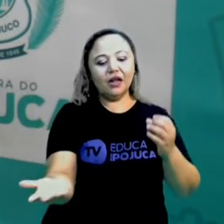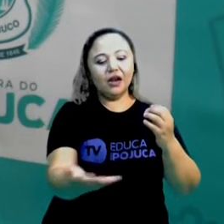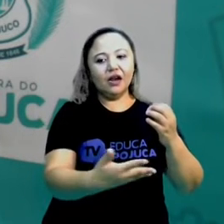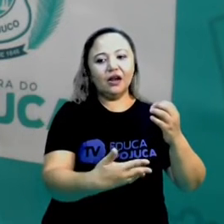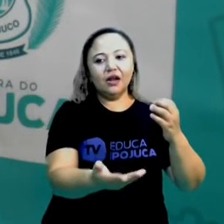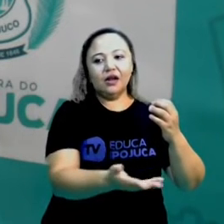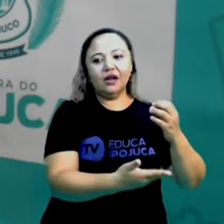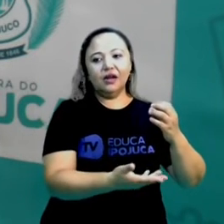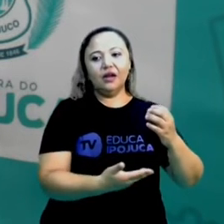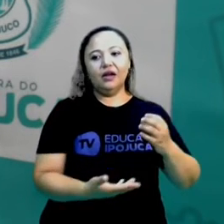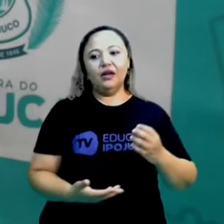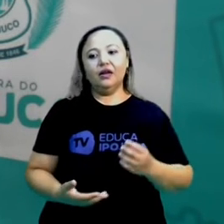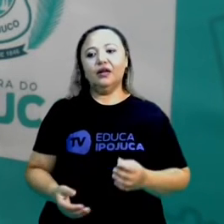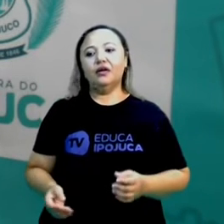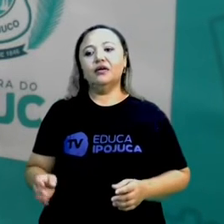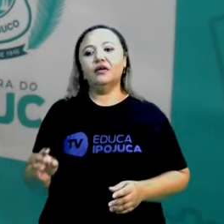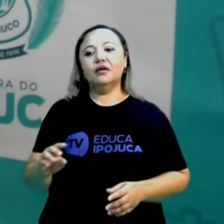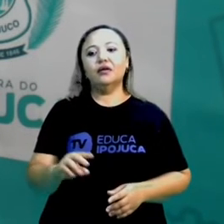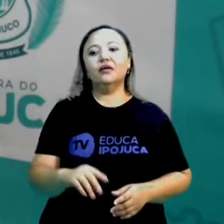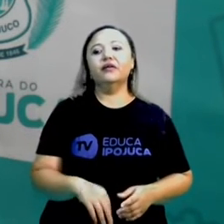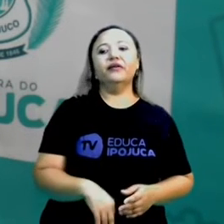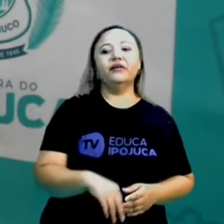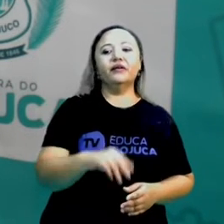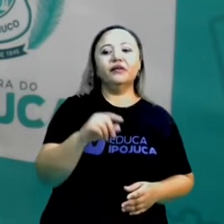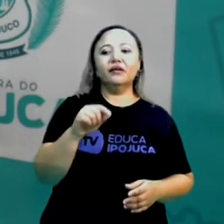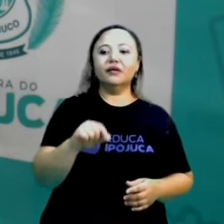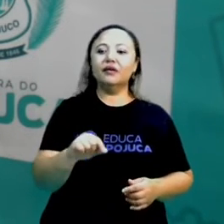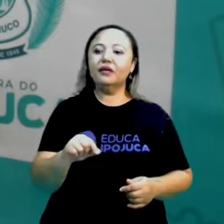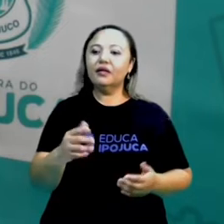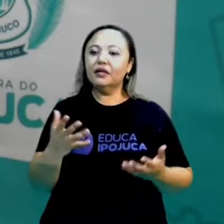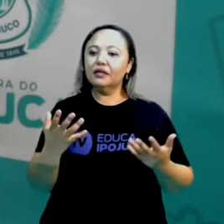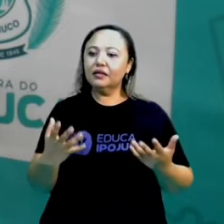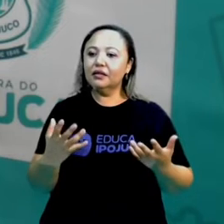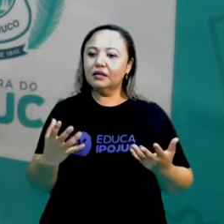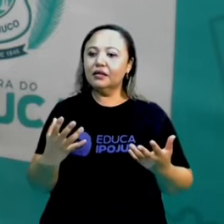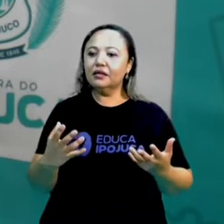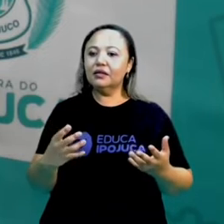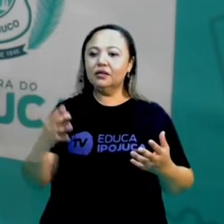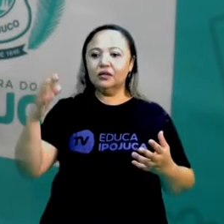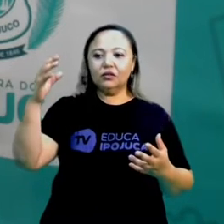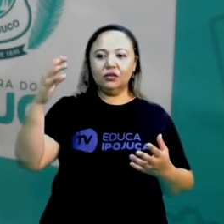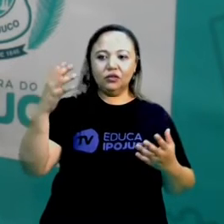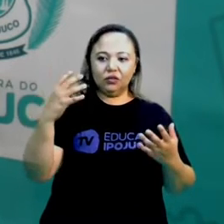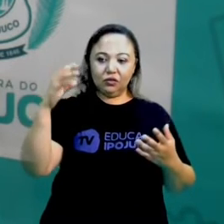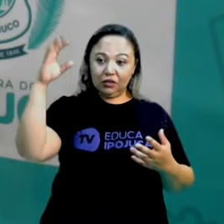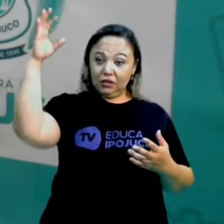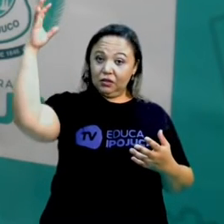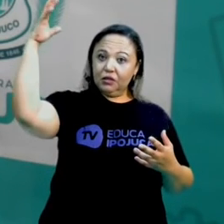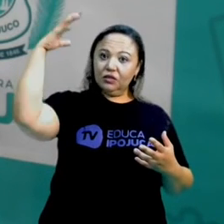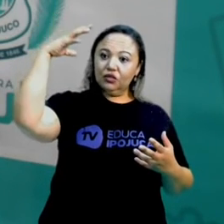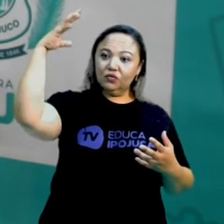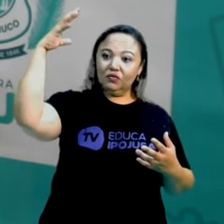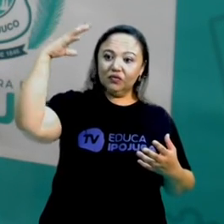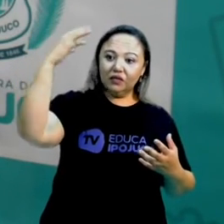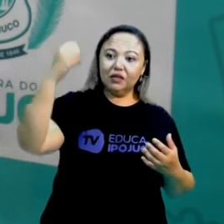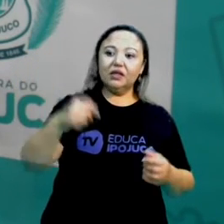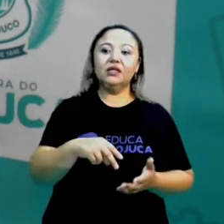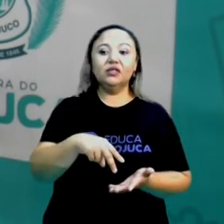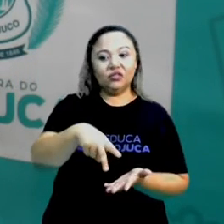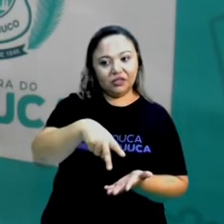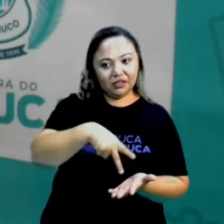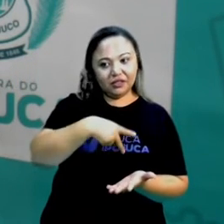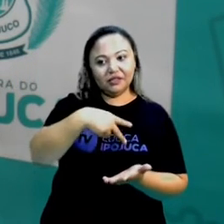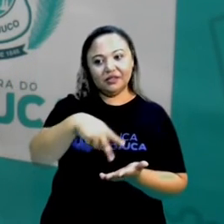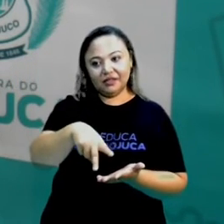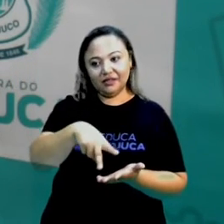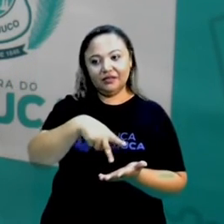escassez, se quer que faça chover, eles dançam.